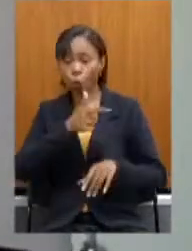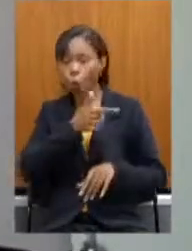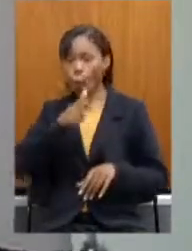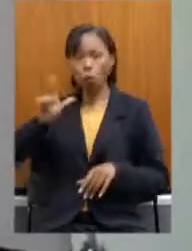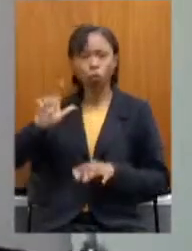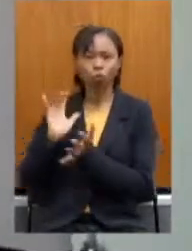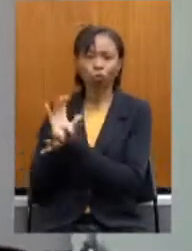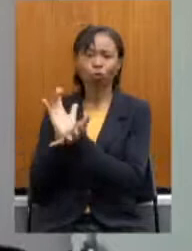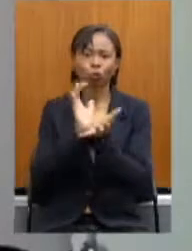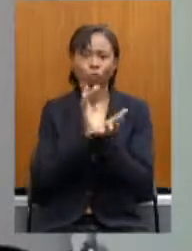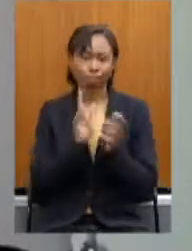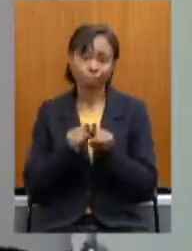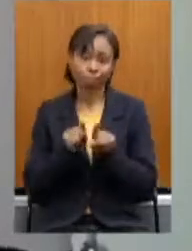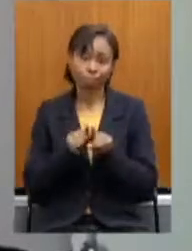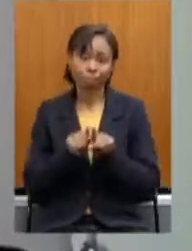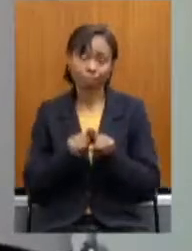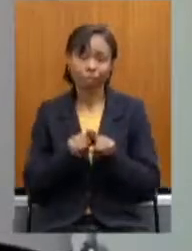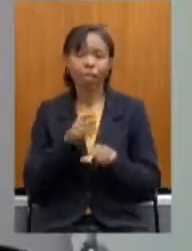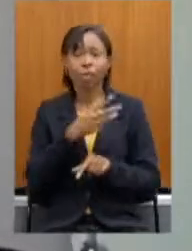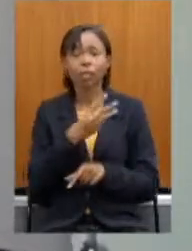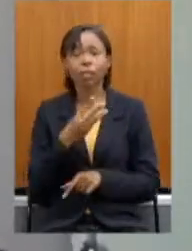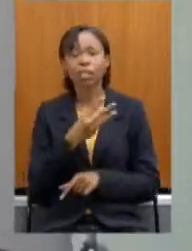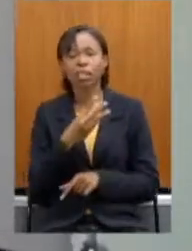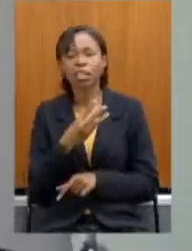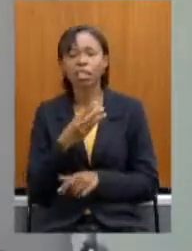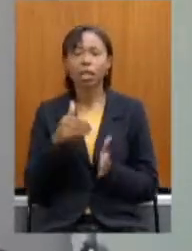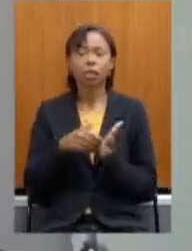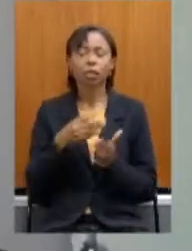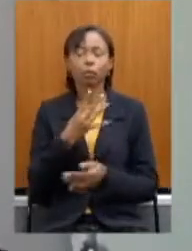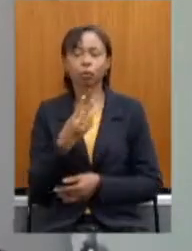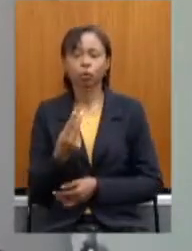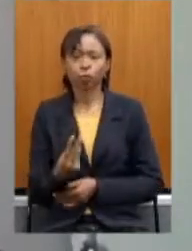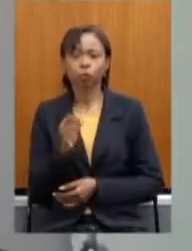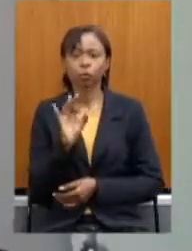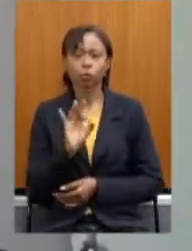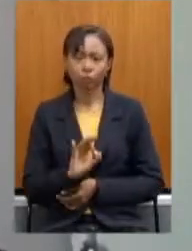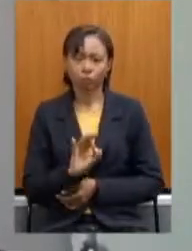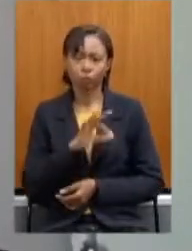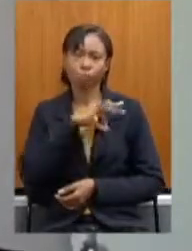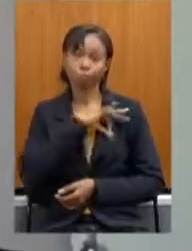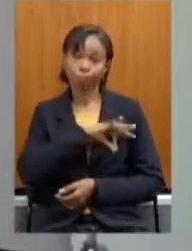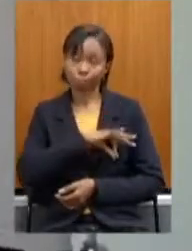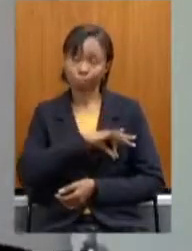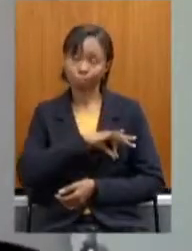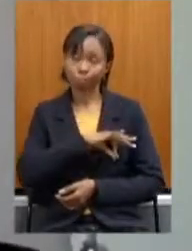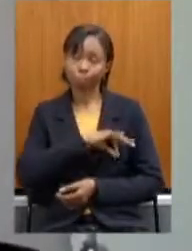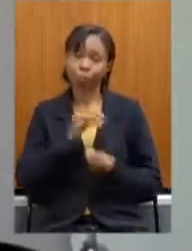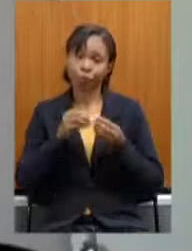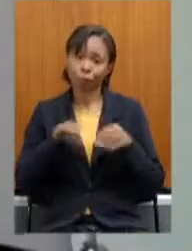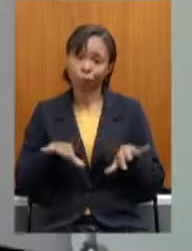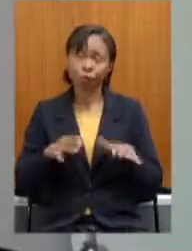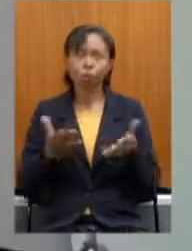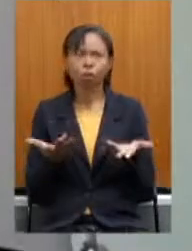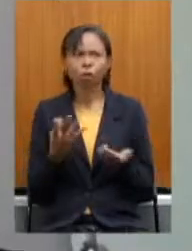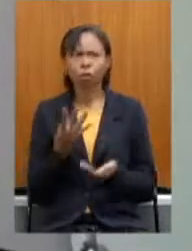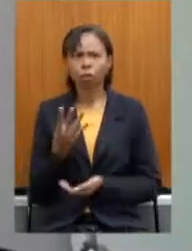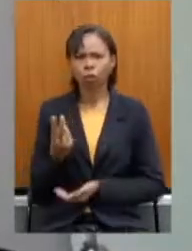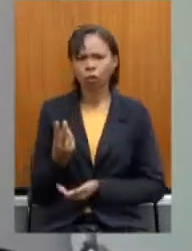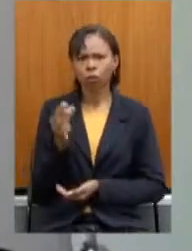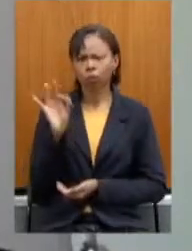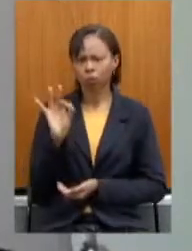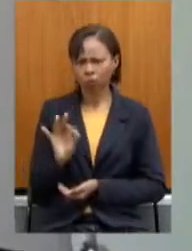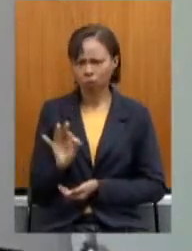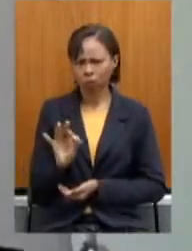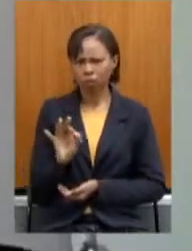categorias entre 33% e 42% da sua renda. Ou seja, se nós pensarmos 42% da